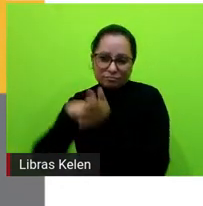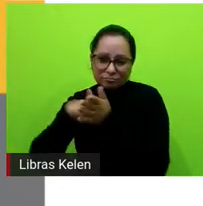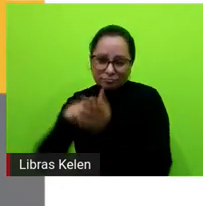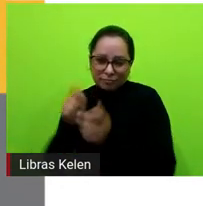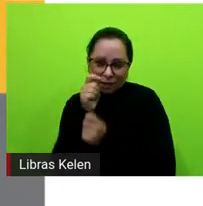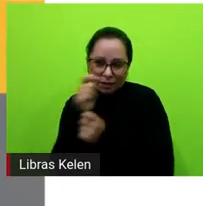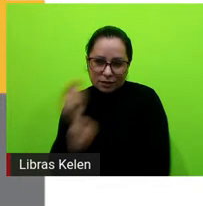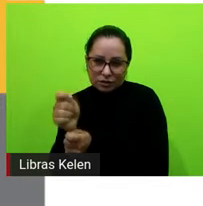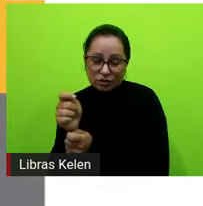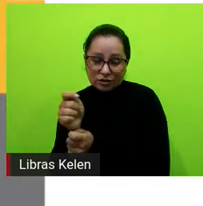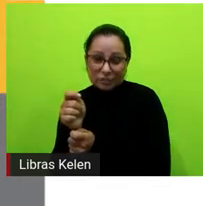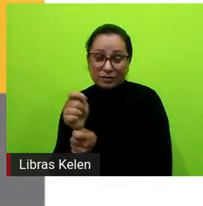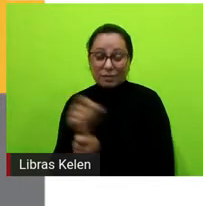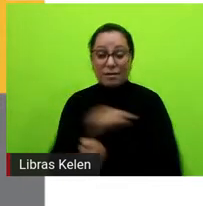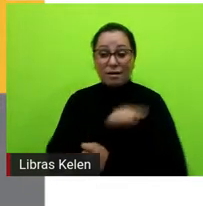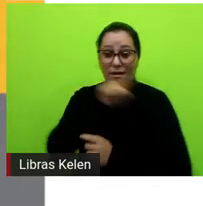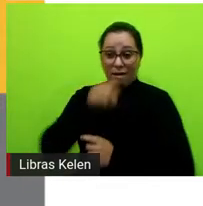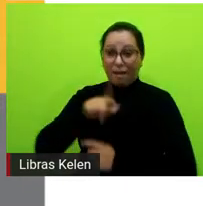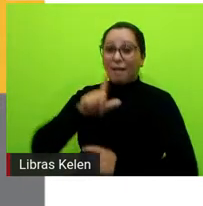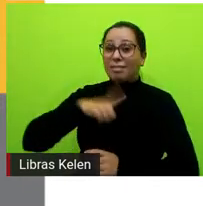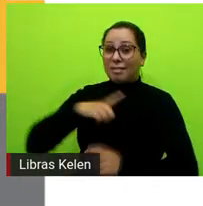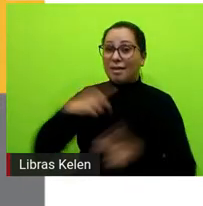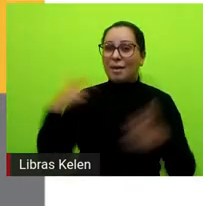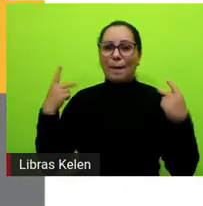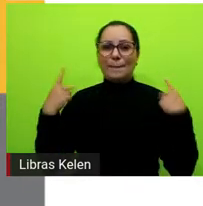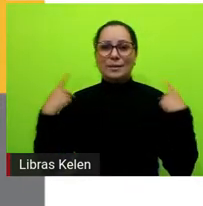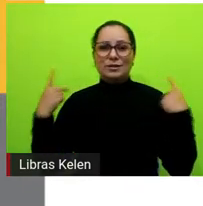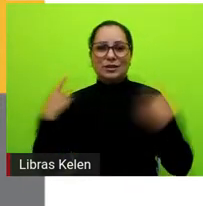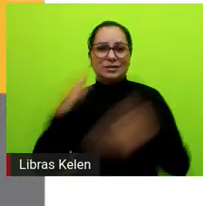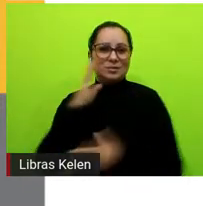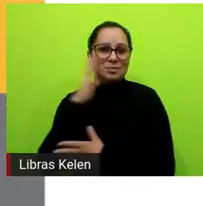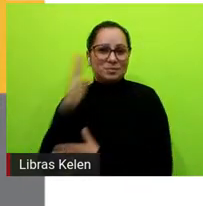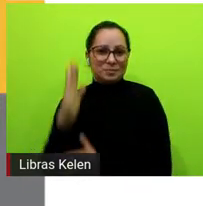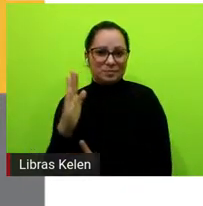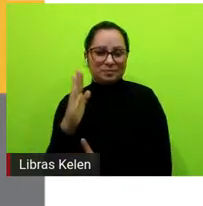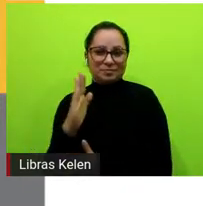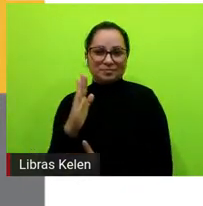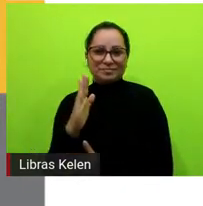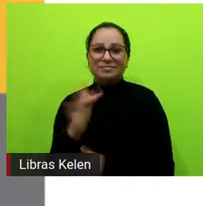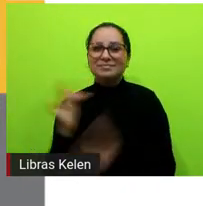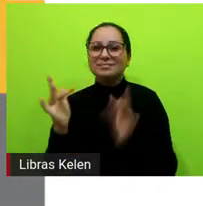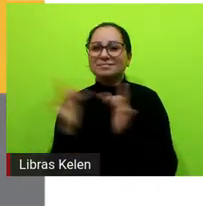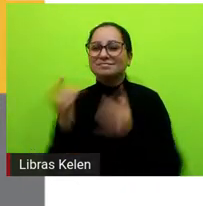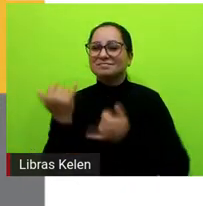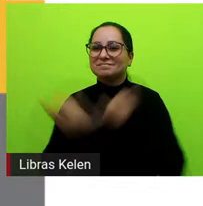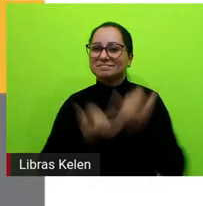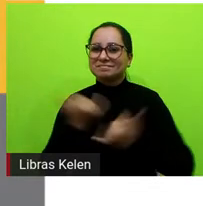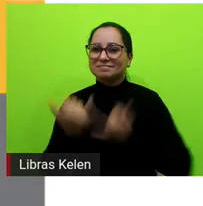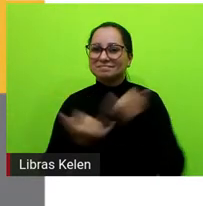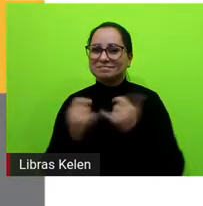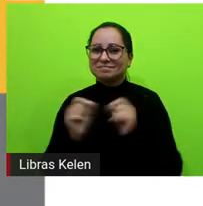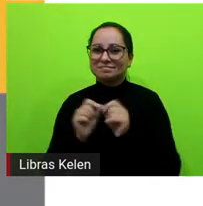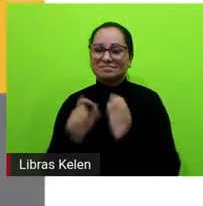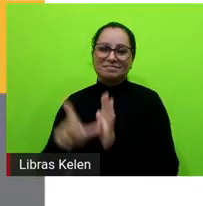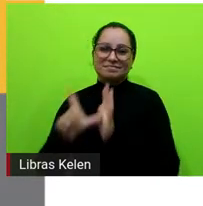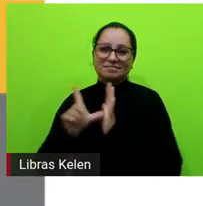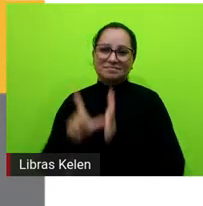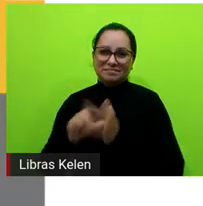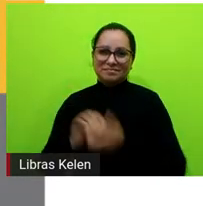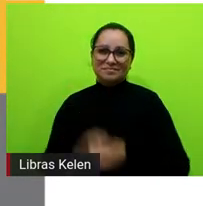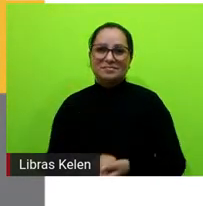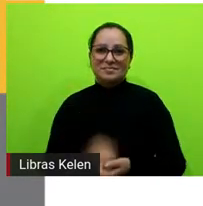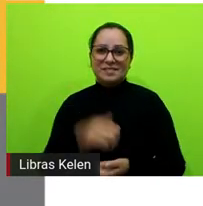detetive a gente vai ter esse personagem e isso tem tudo a ver com aquela brincadeira que a gente fez antes a Miss Marple